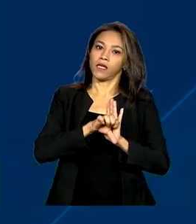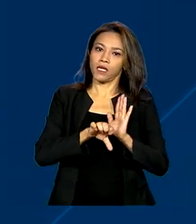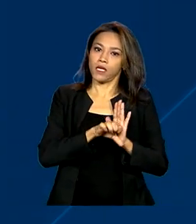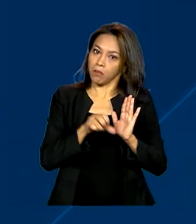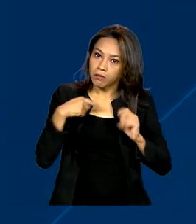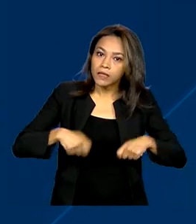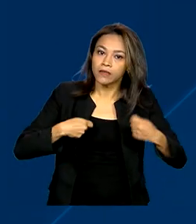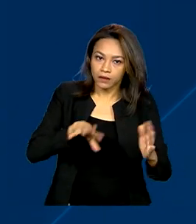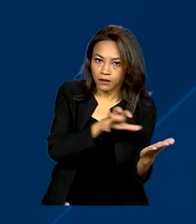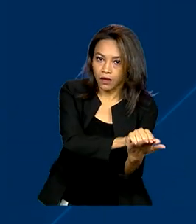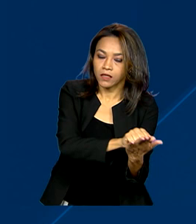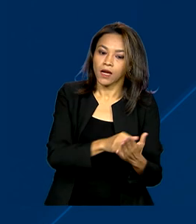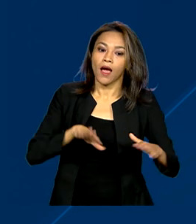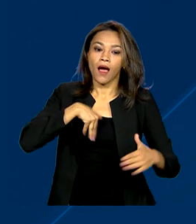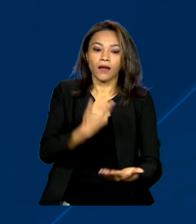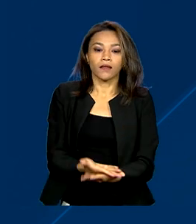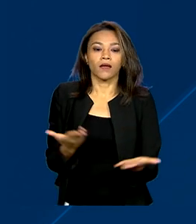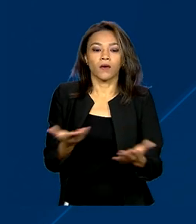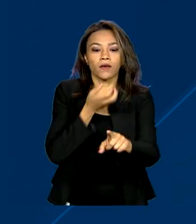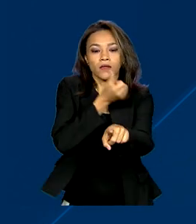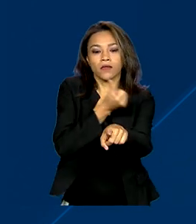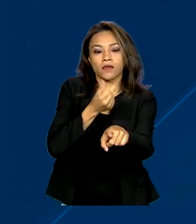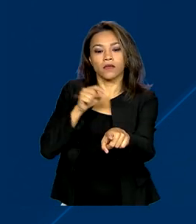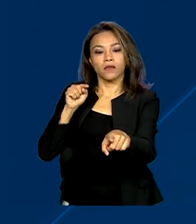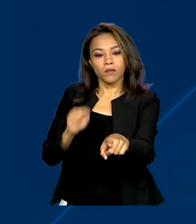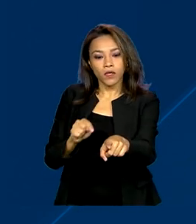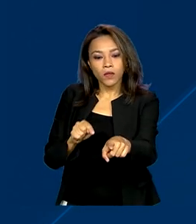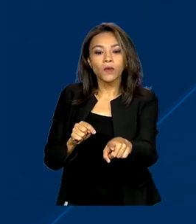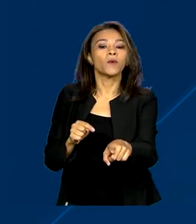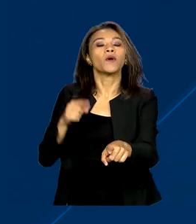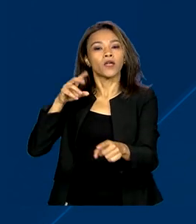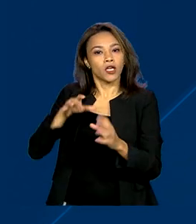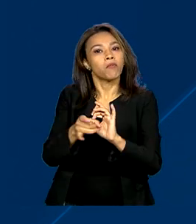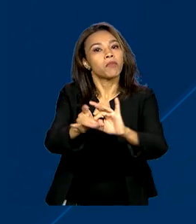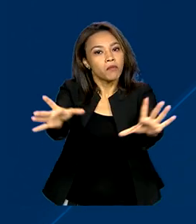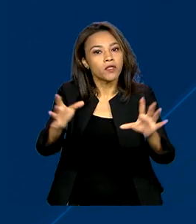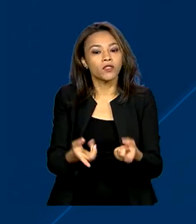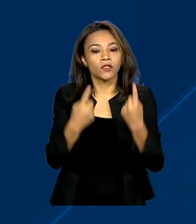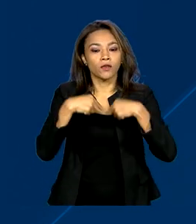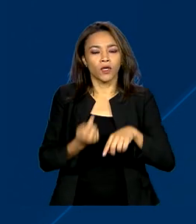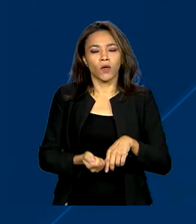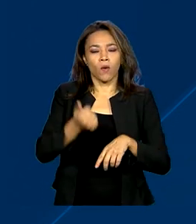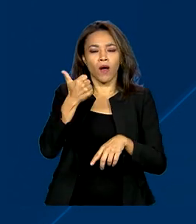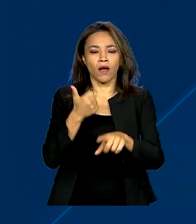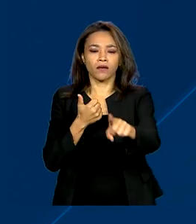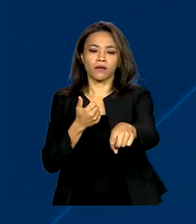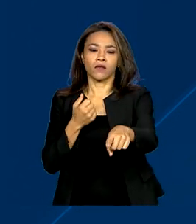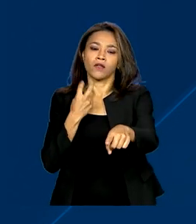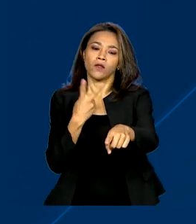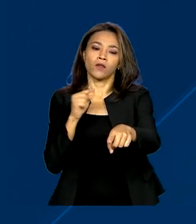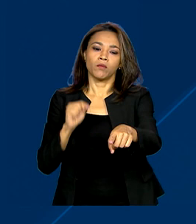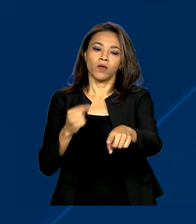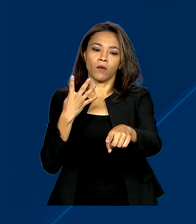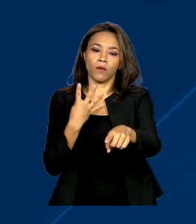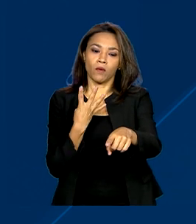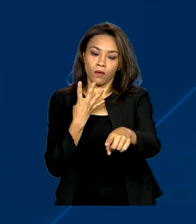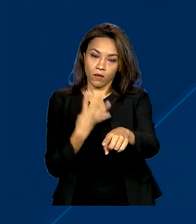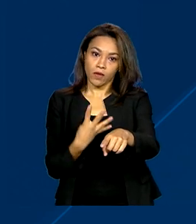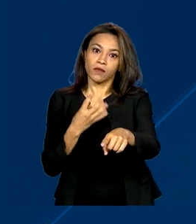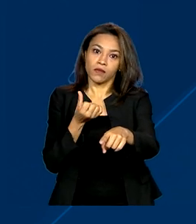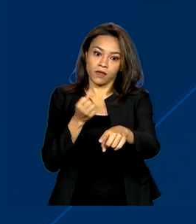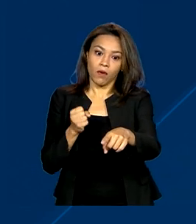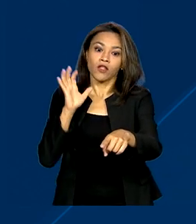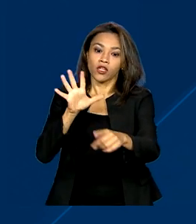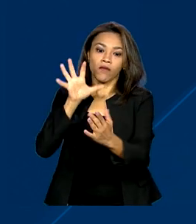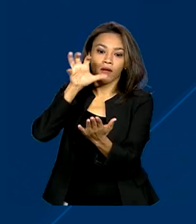66 mil armas de uso permitido e quase 2.500 armas de uso restrito foram recadastradas